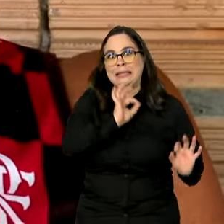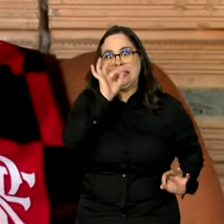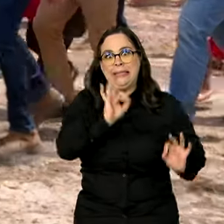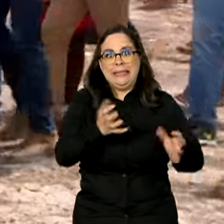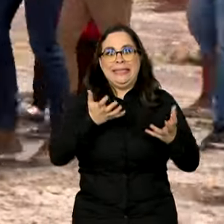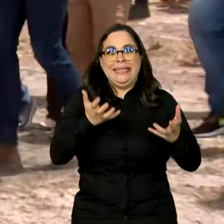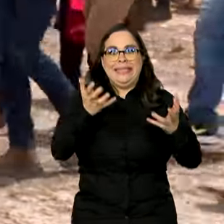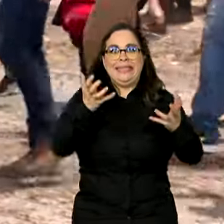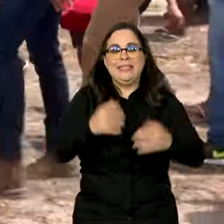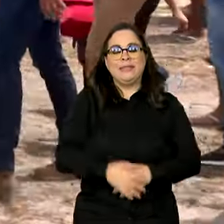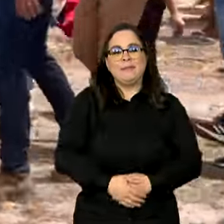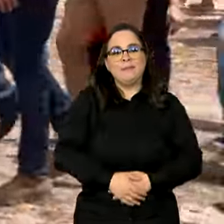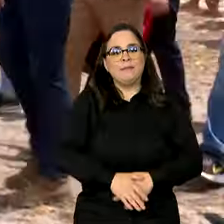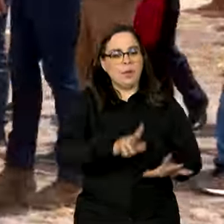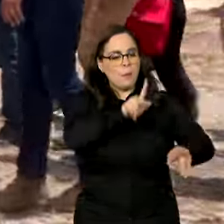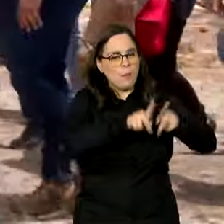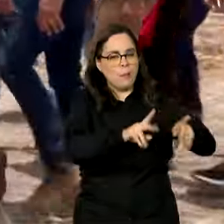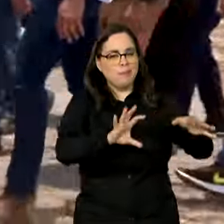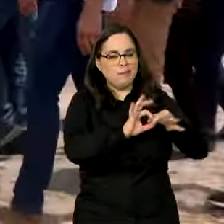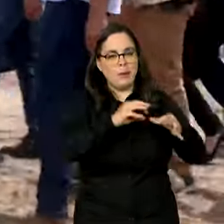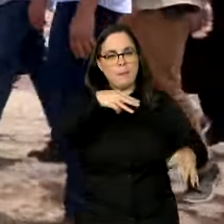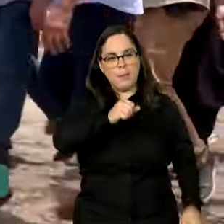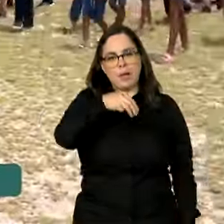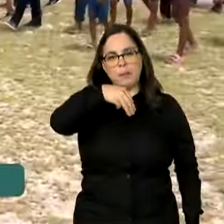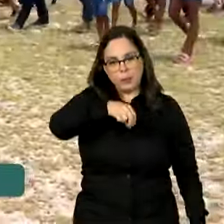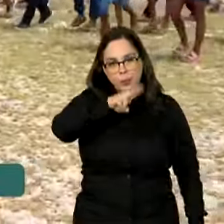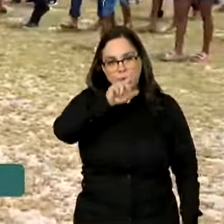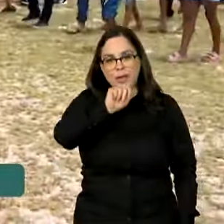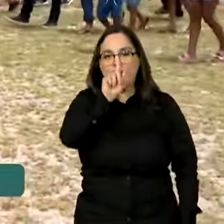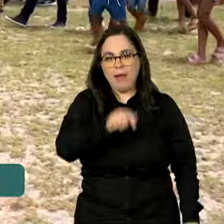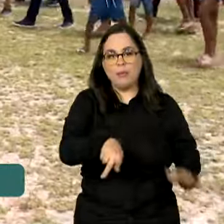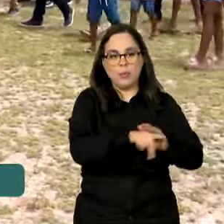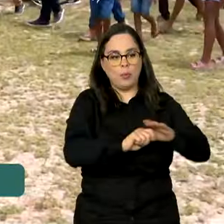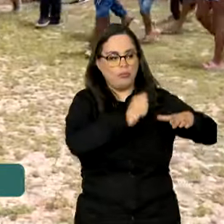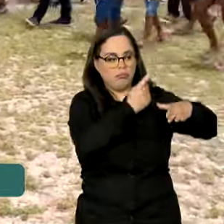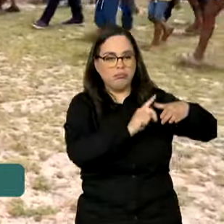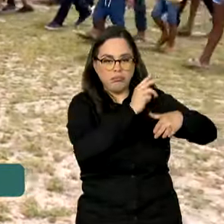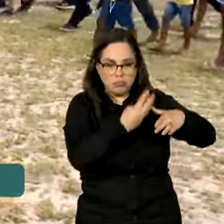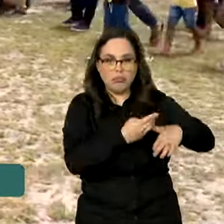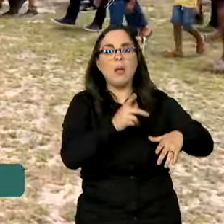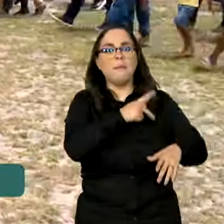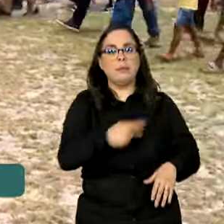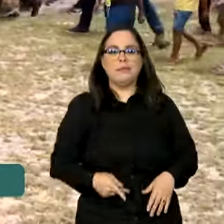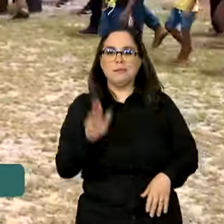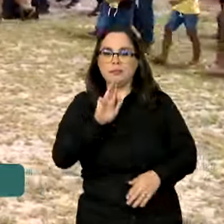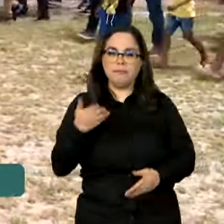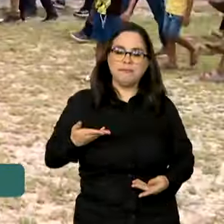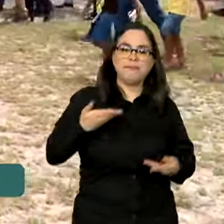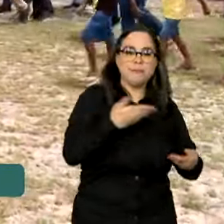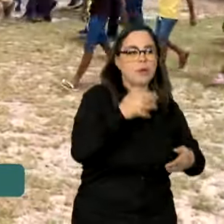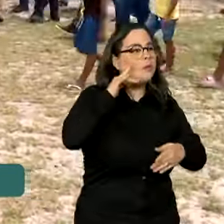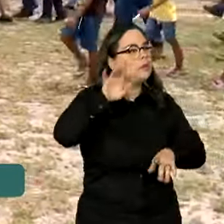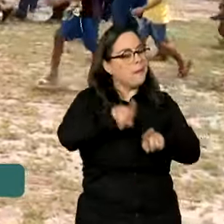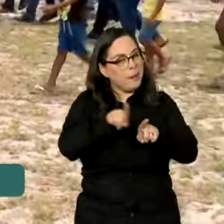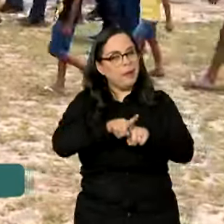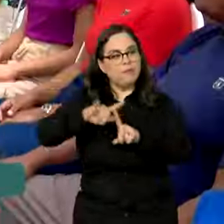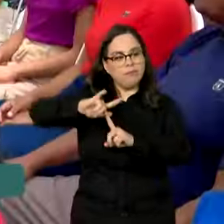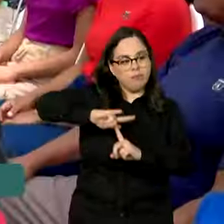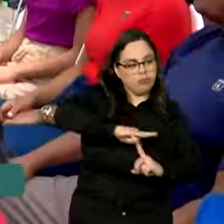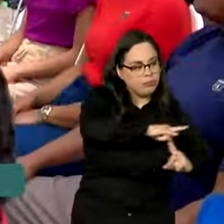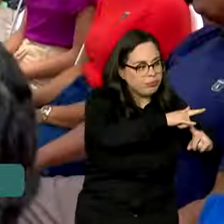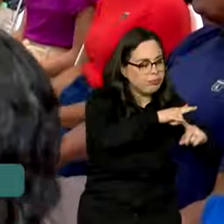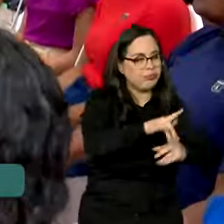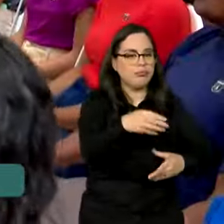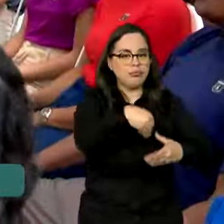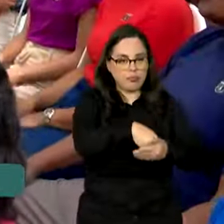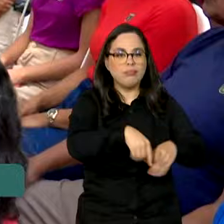sair. Mamuna é um território quilombola. O presidente Lula visitou o local e fez um sobrevoo pela região, que